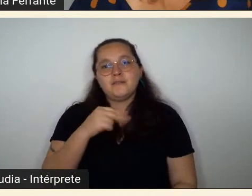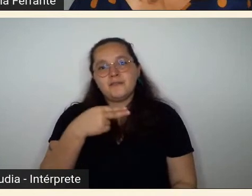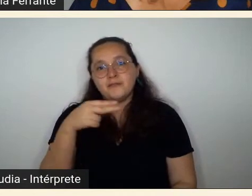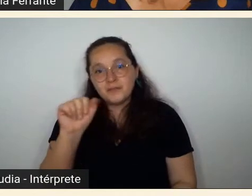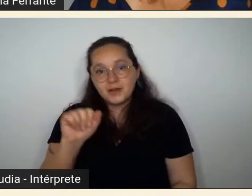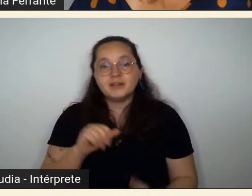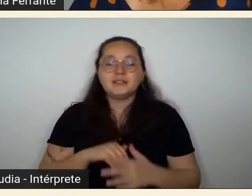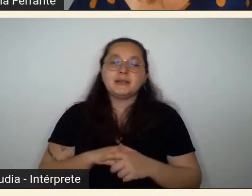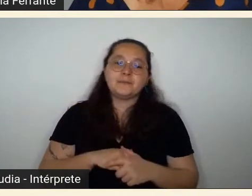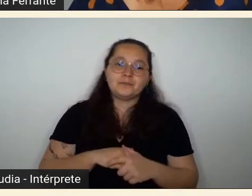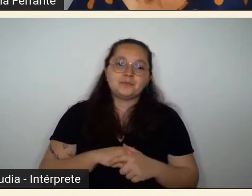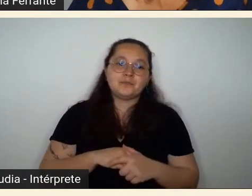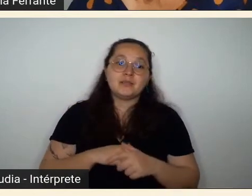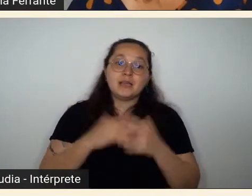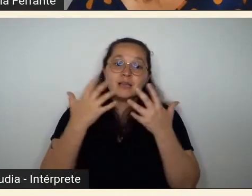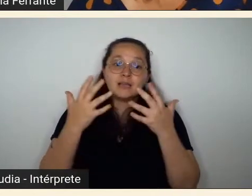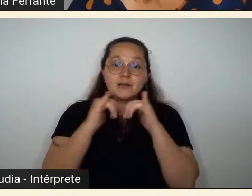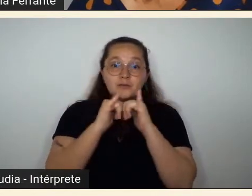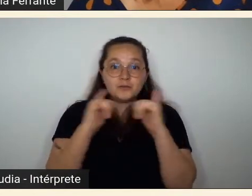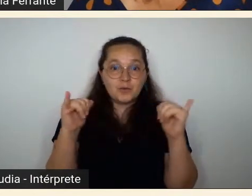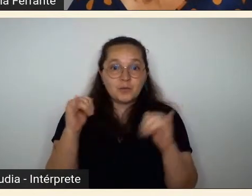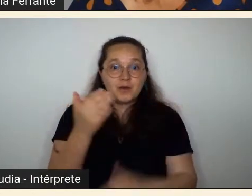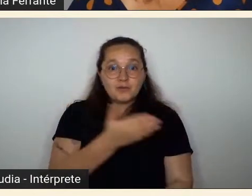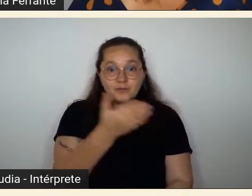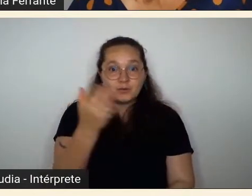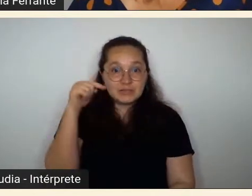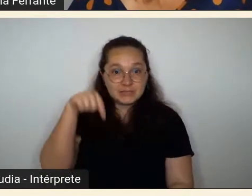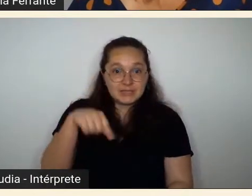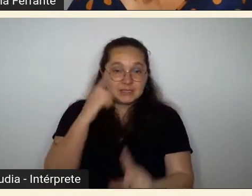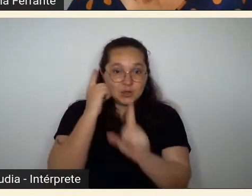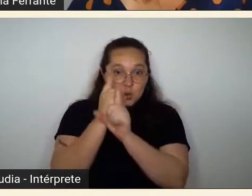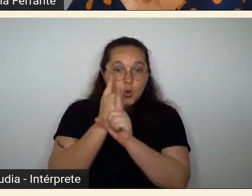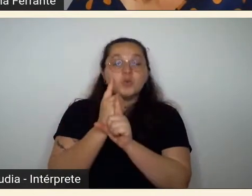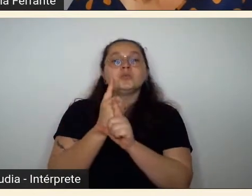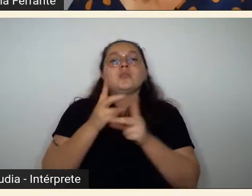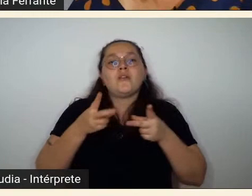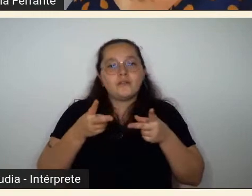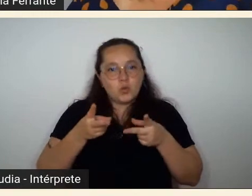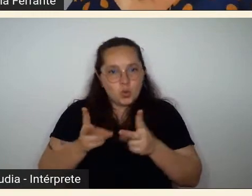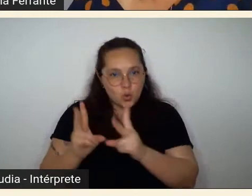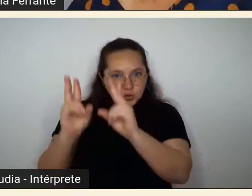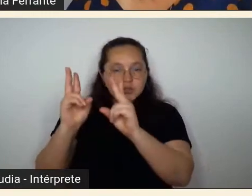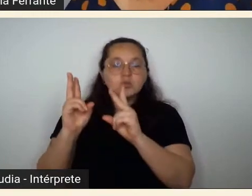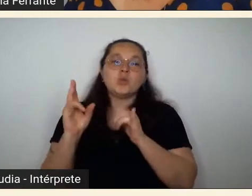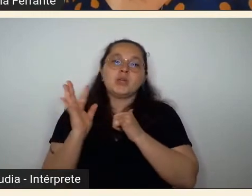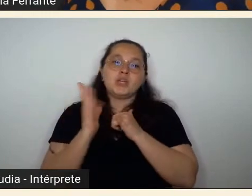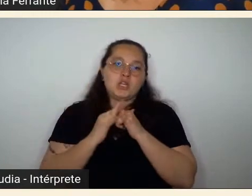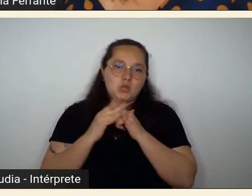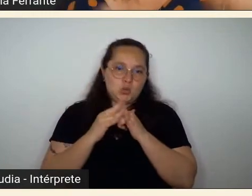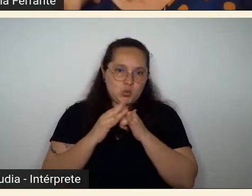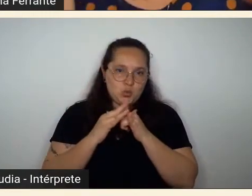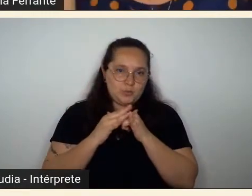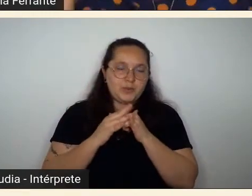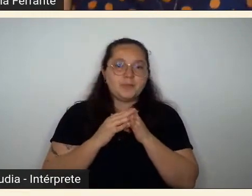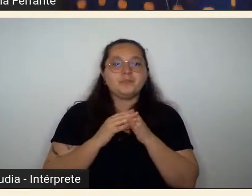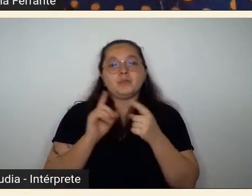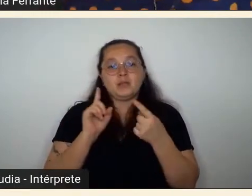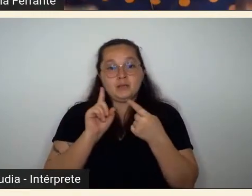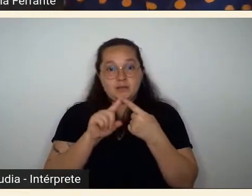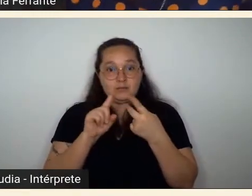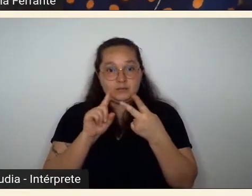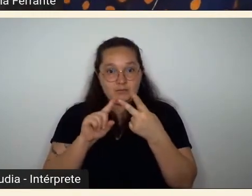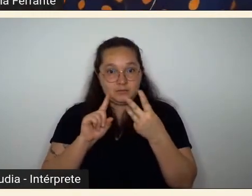queria informar o público que esse encontro ele vai ficar gravado nos canais do YouTube das três